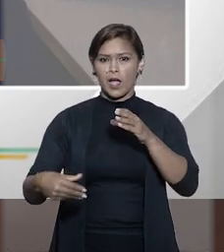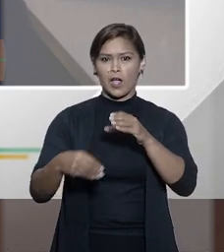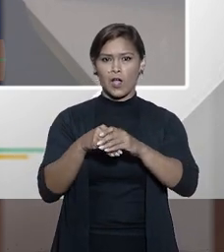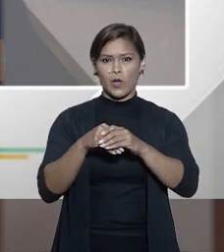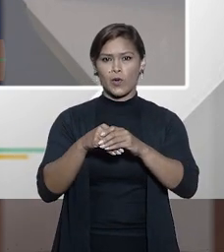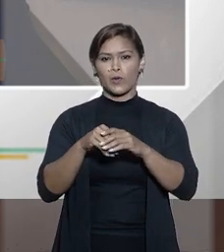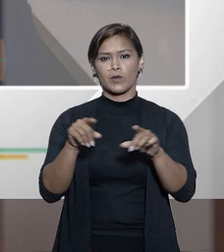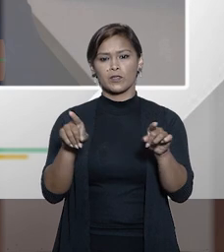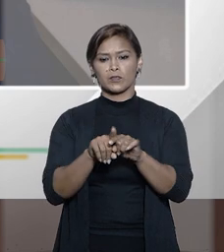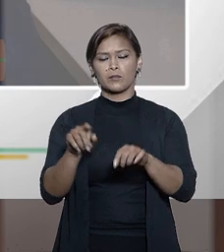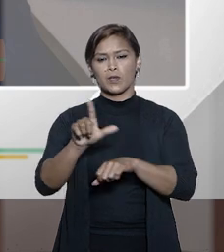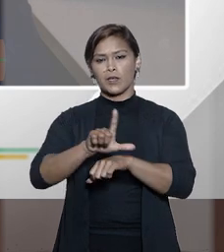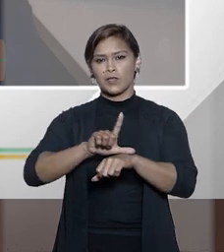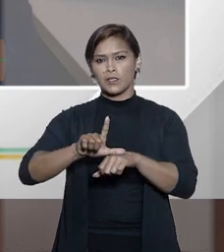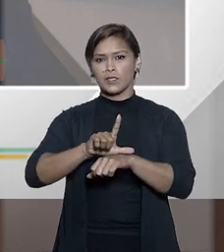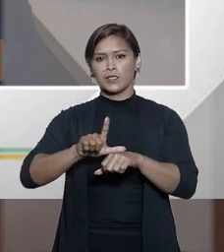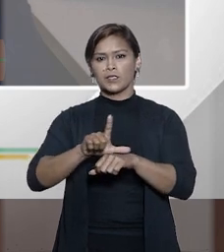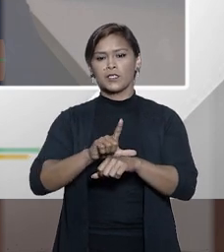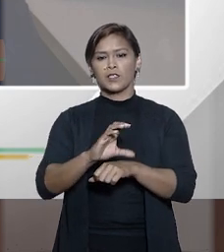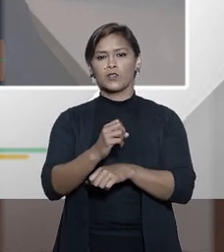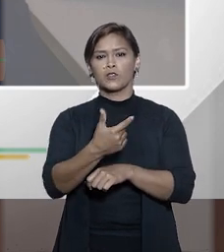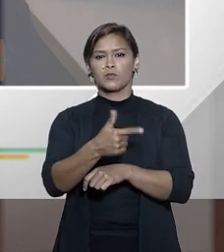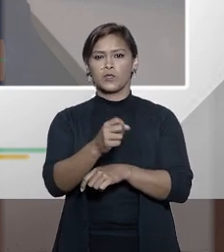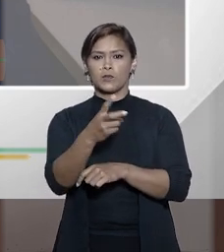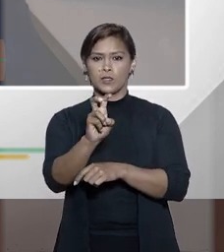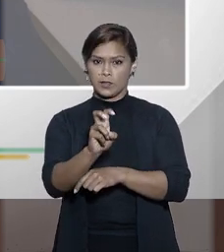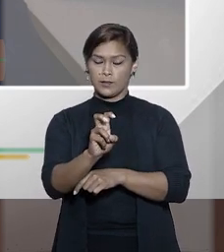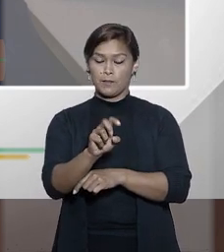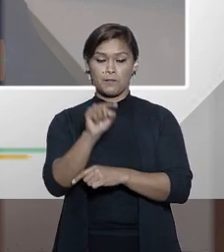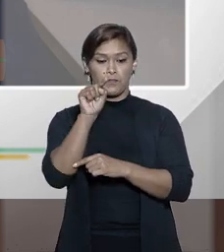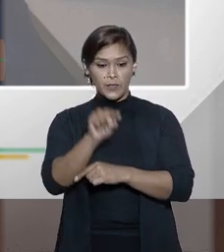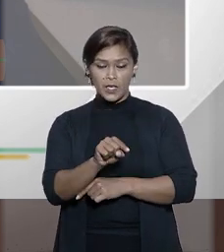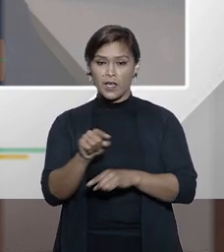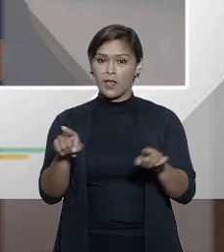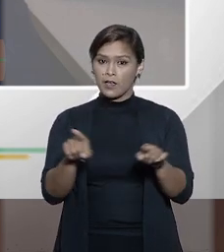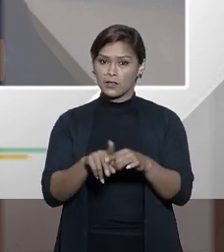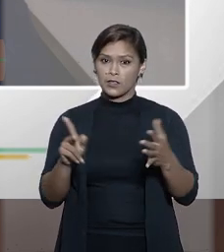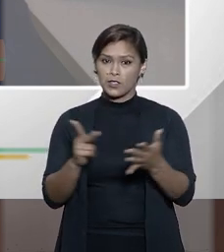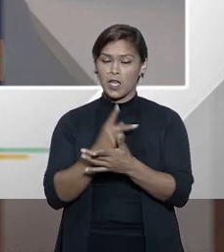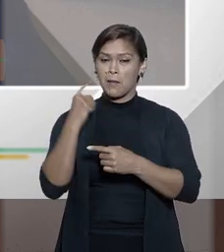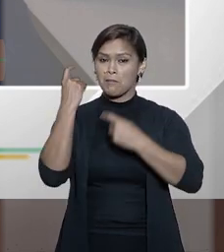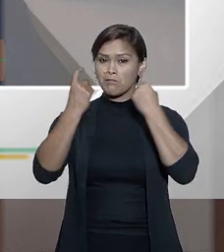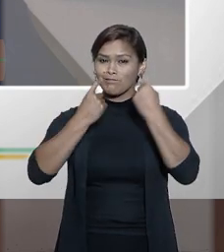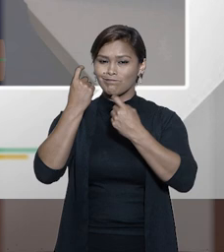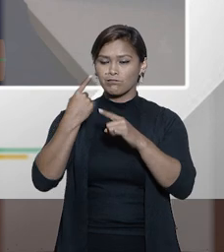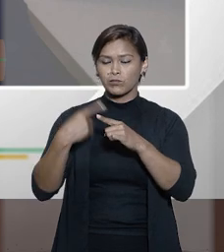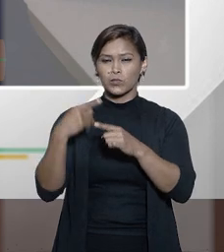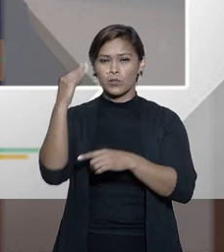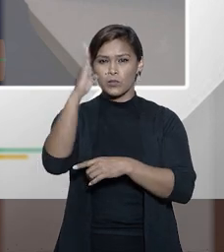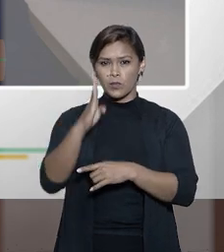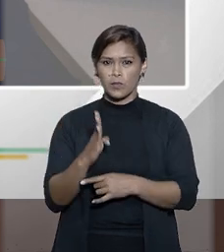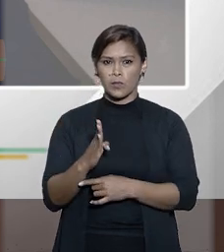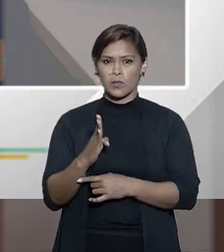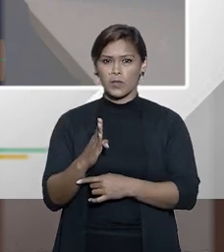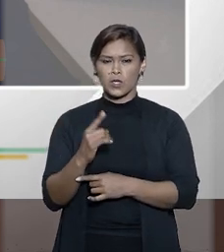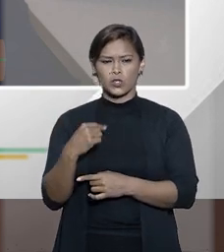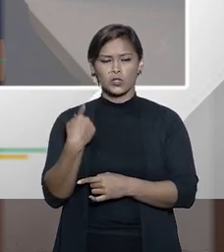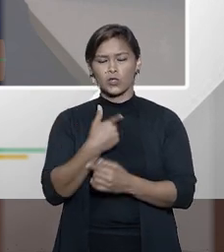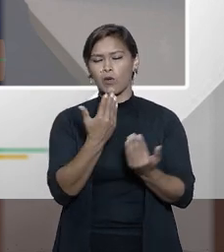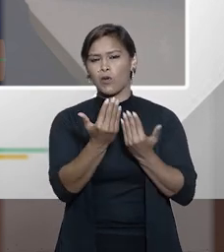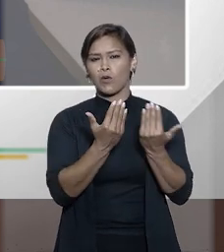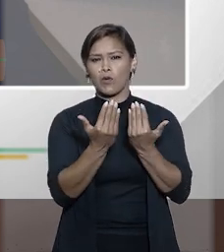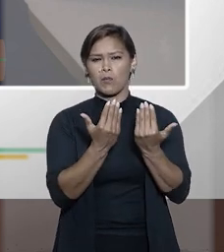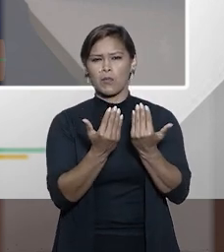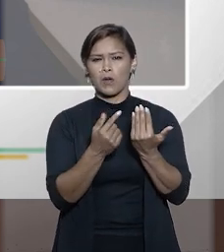pela legislação civil de 2015. E isso é muito preocupante, porque o Brasil, se nós